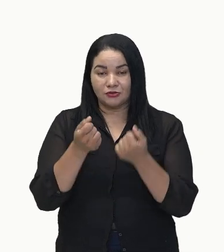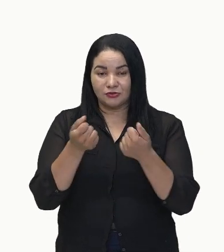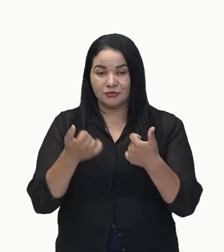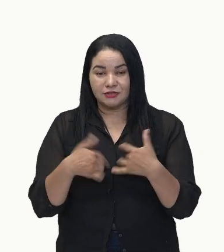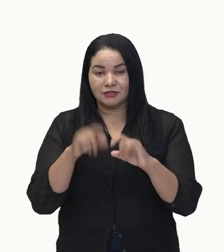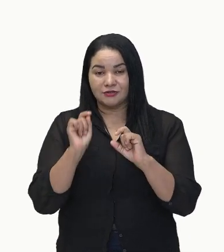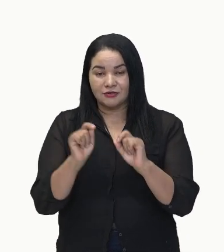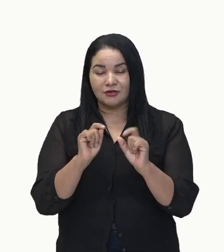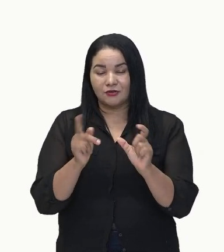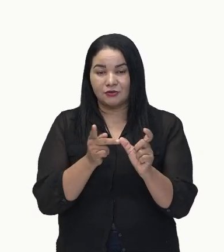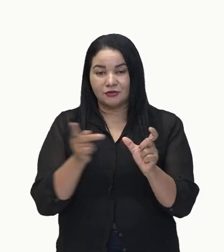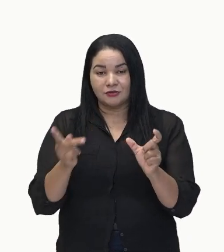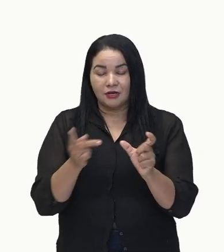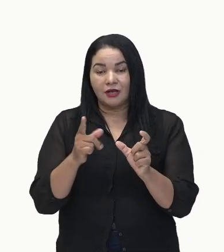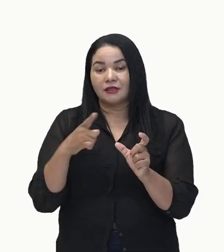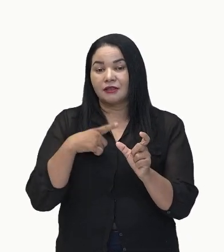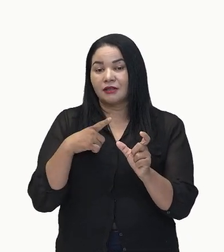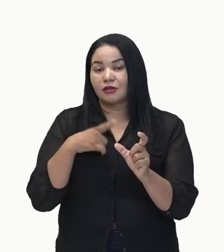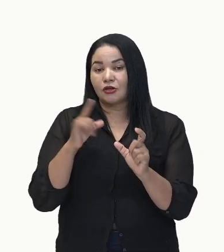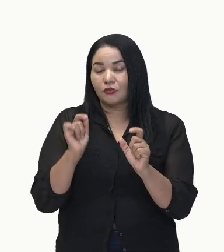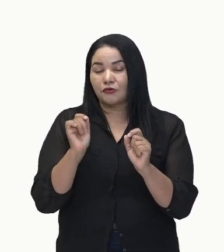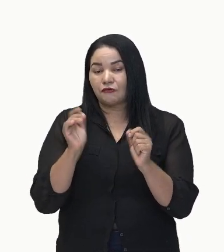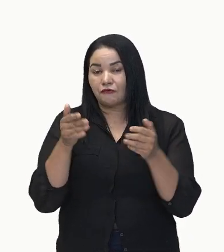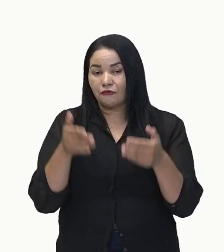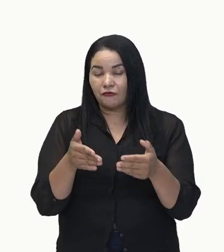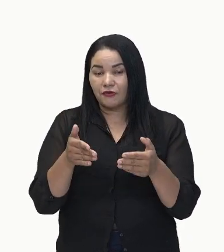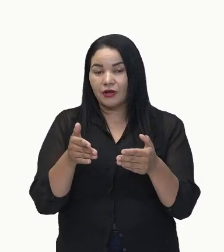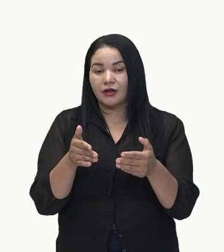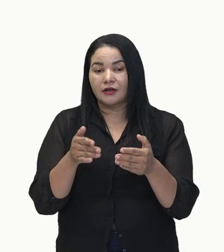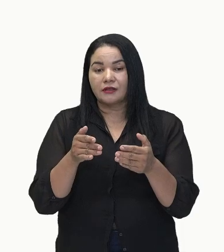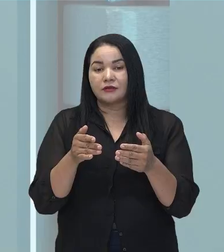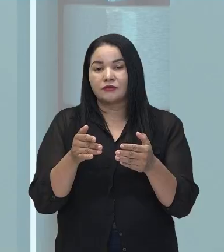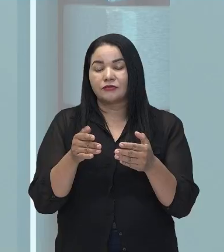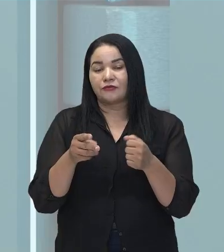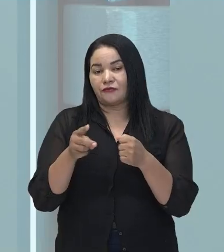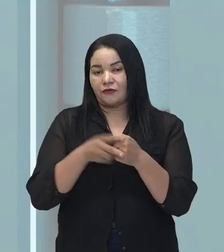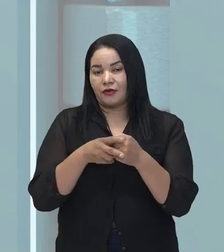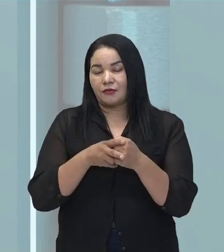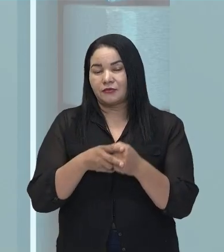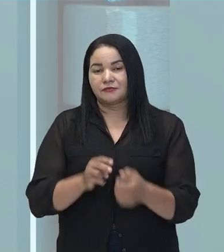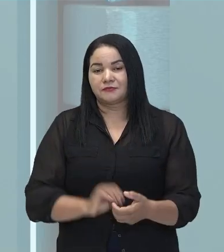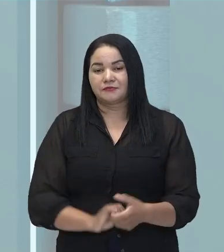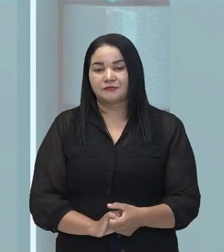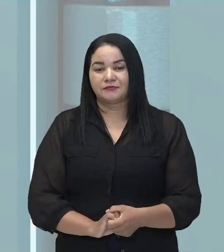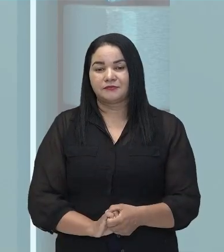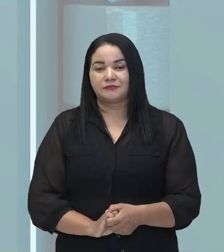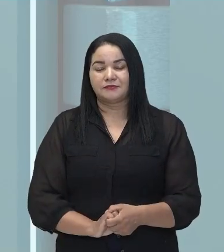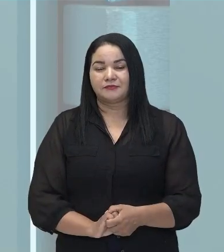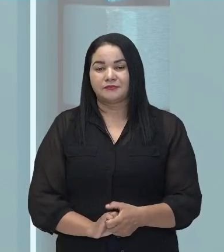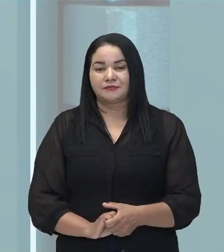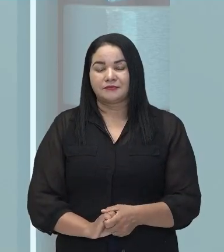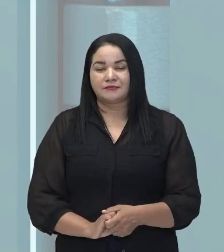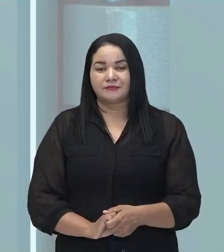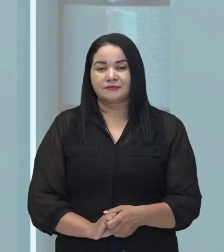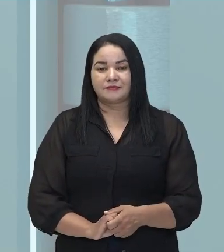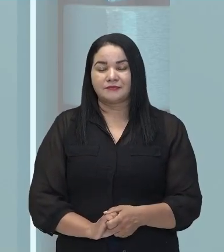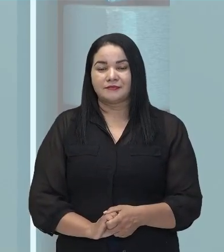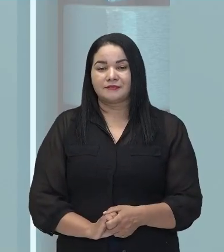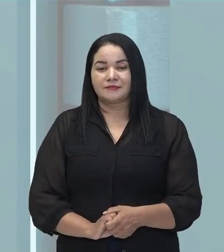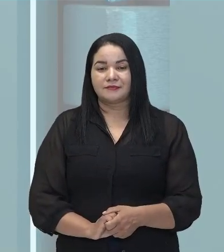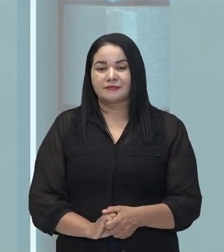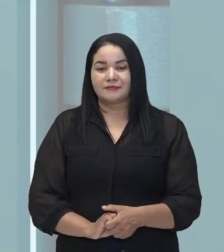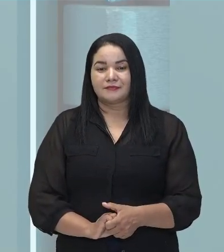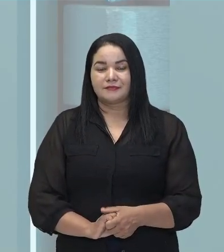predicado que ele vai estar focado no verbo. No verbo. Então, o verbo,